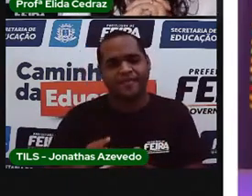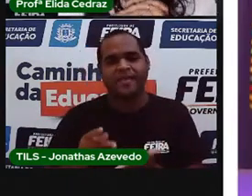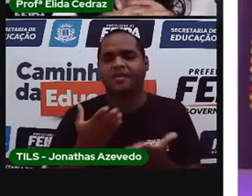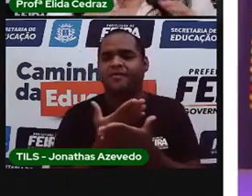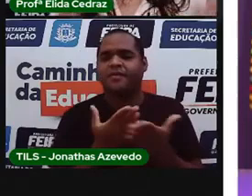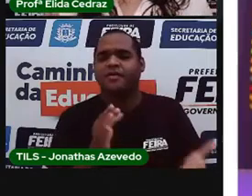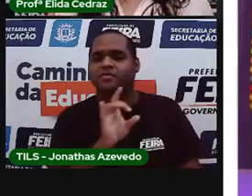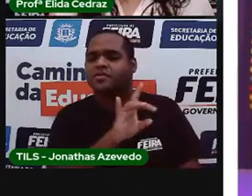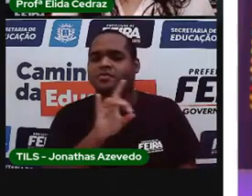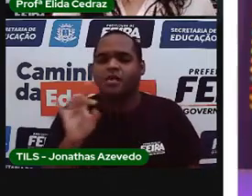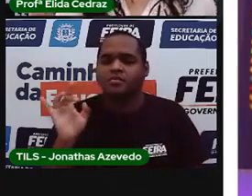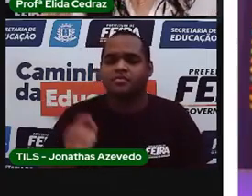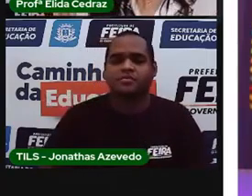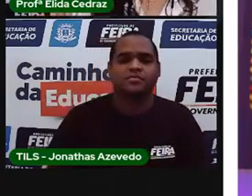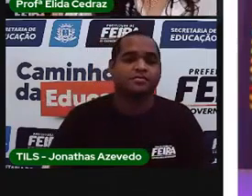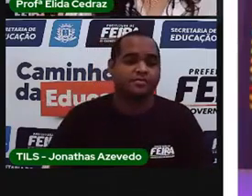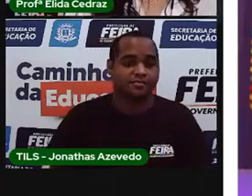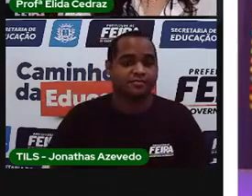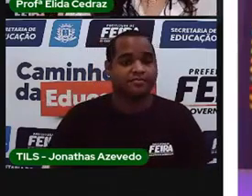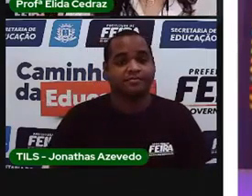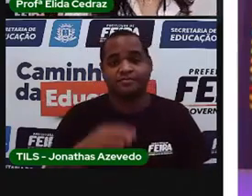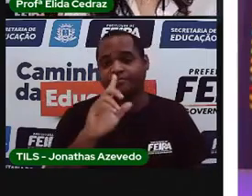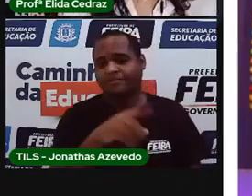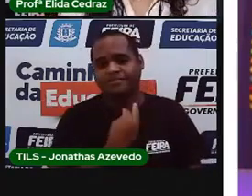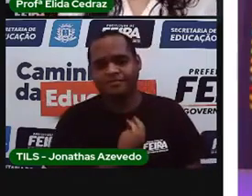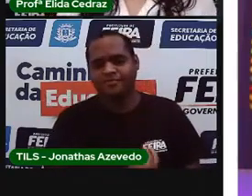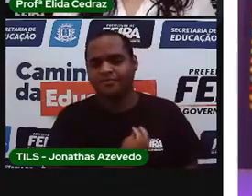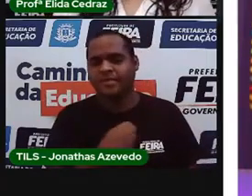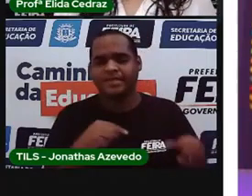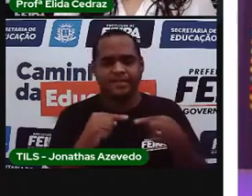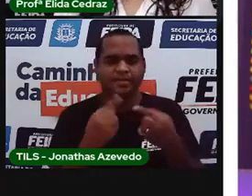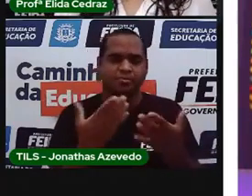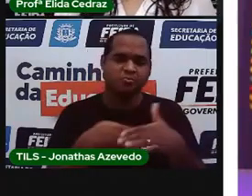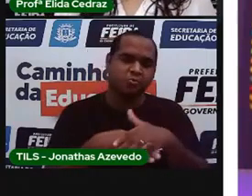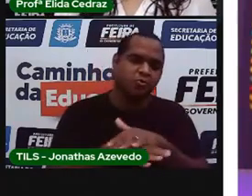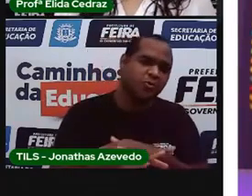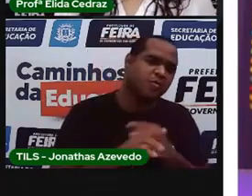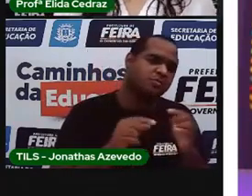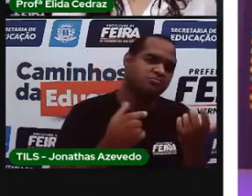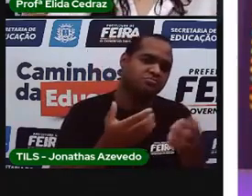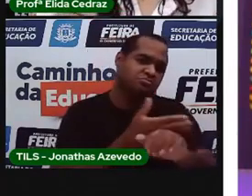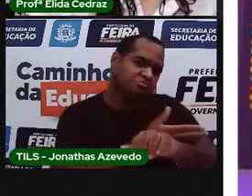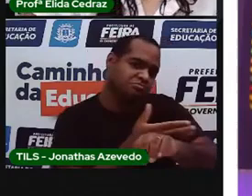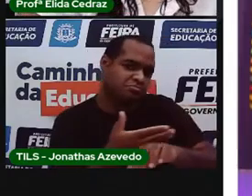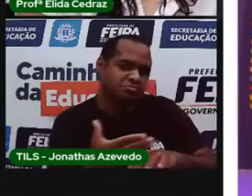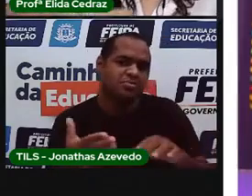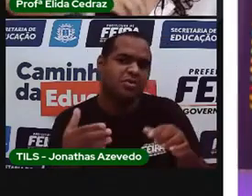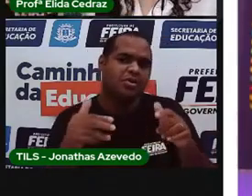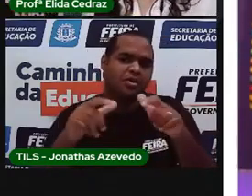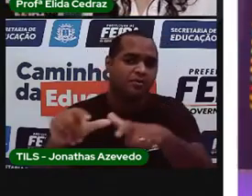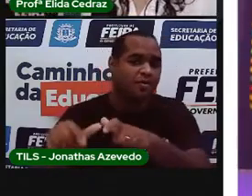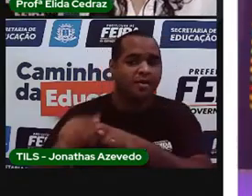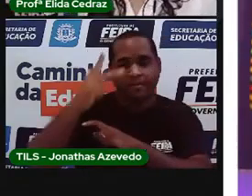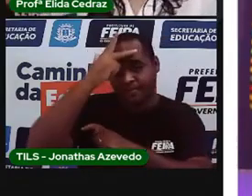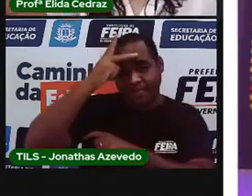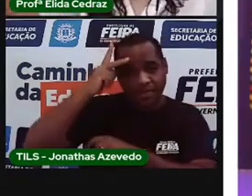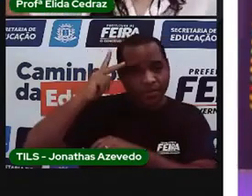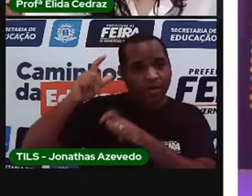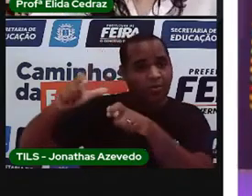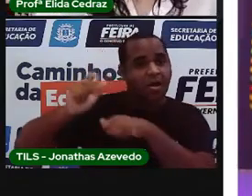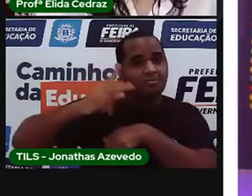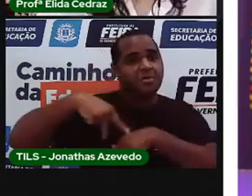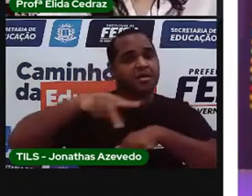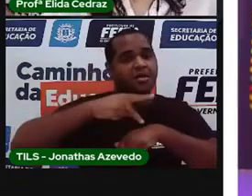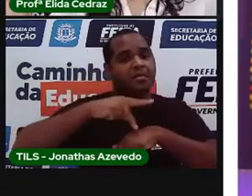Nós não temos apenas costumes e tradições de pessoas de outros